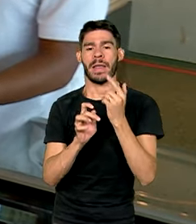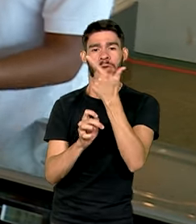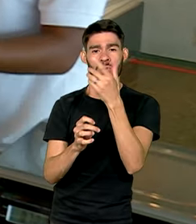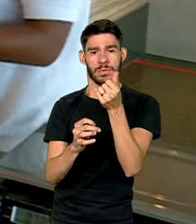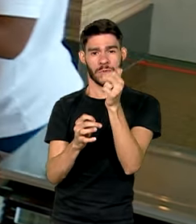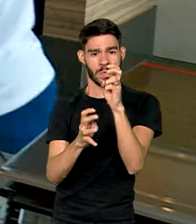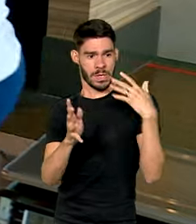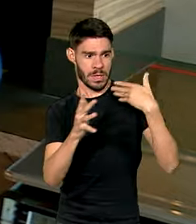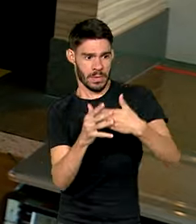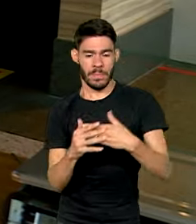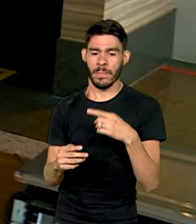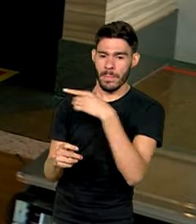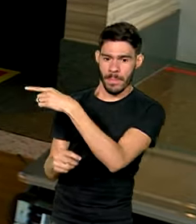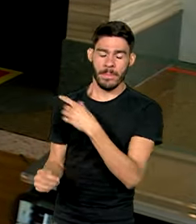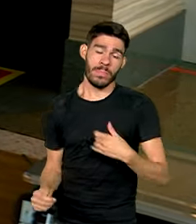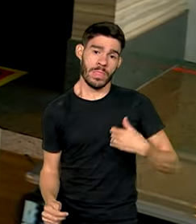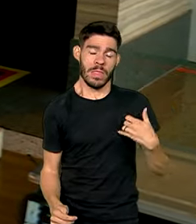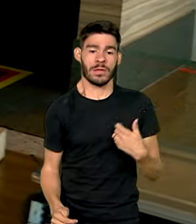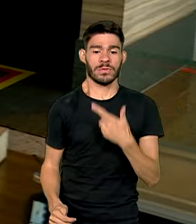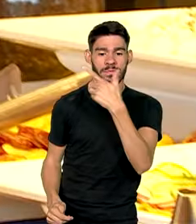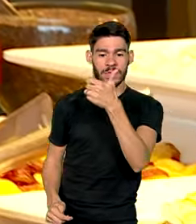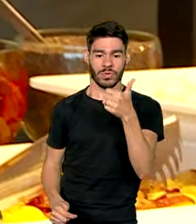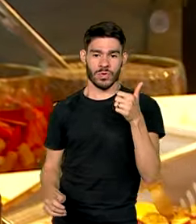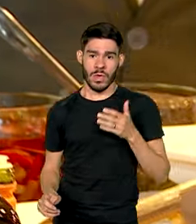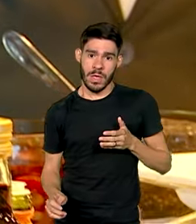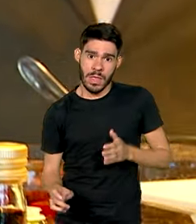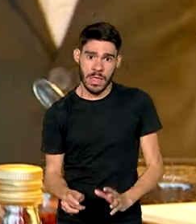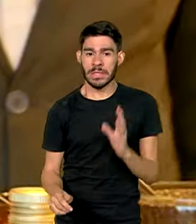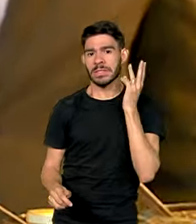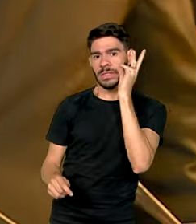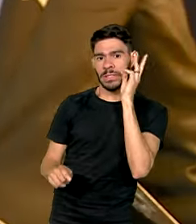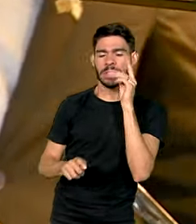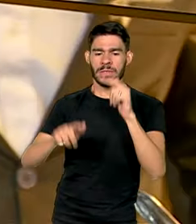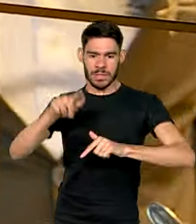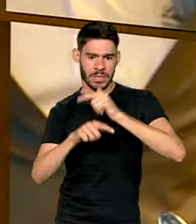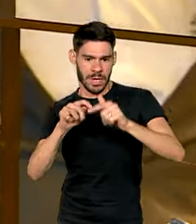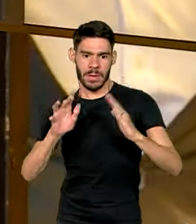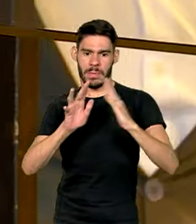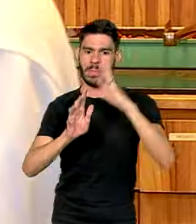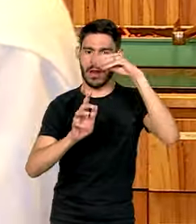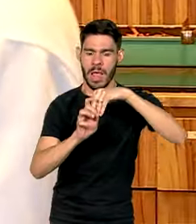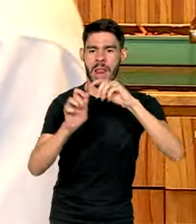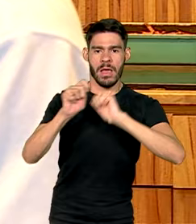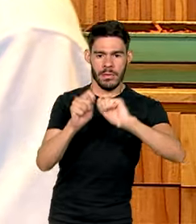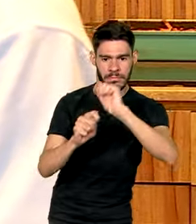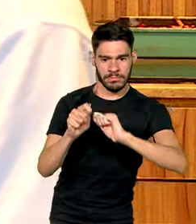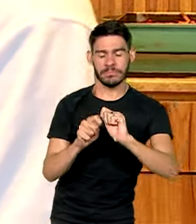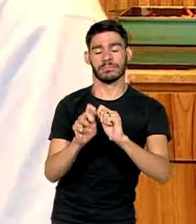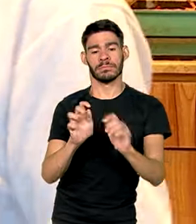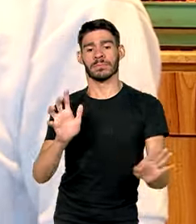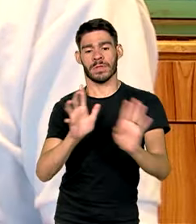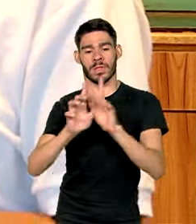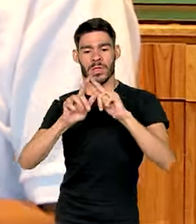Já o Dilene tem 21 anos. É do Maranhão, onde trabalhava como empregada doméstica. Ela chegou em